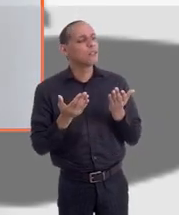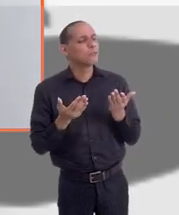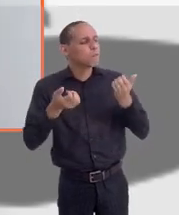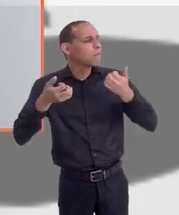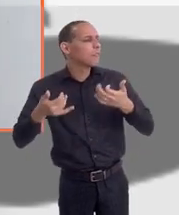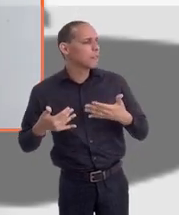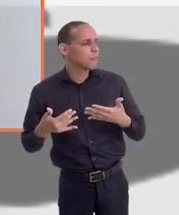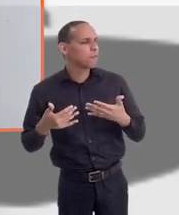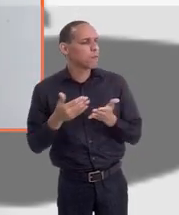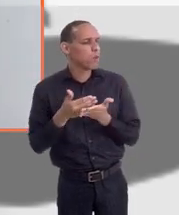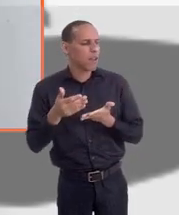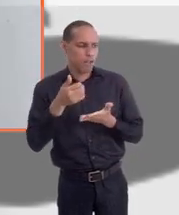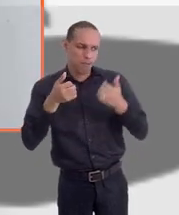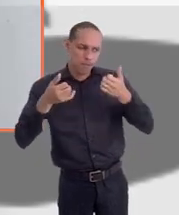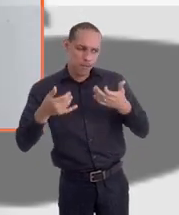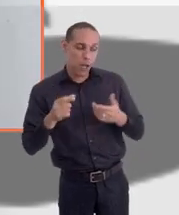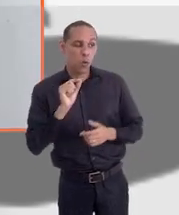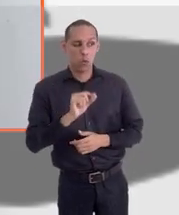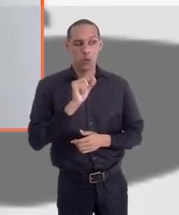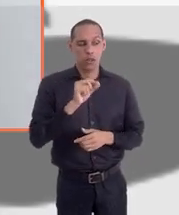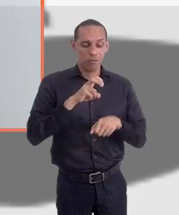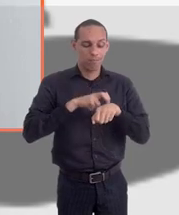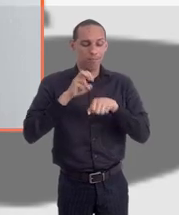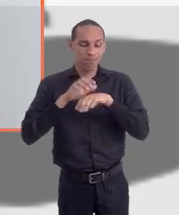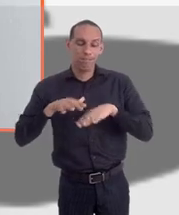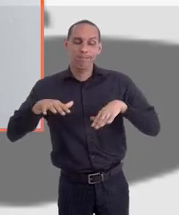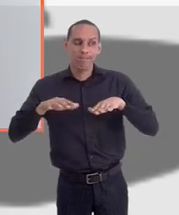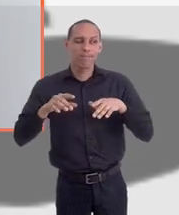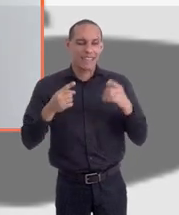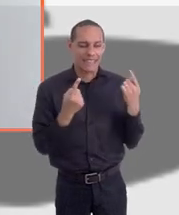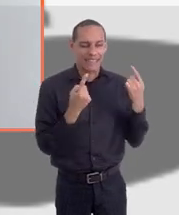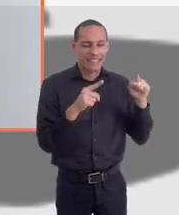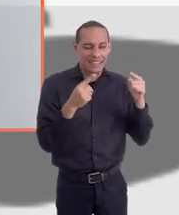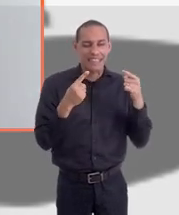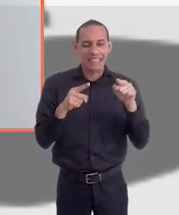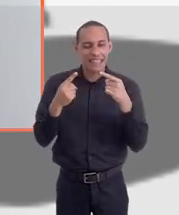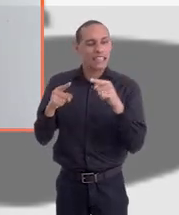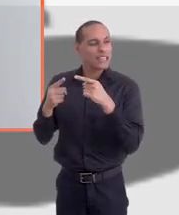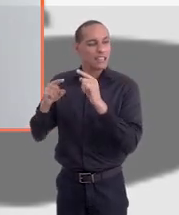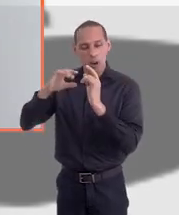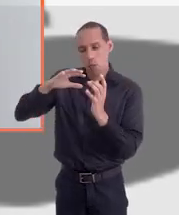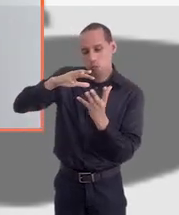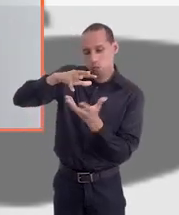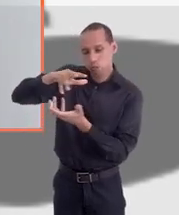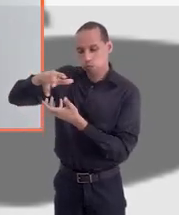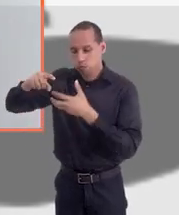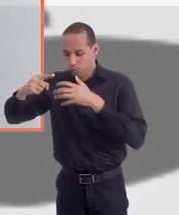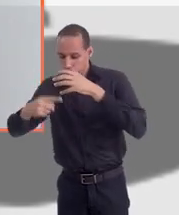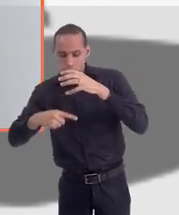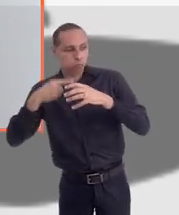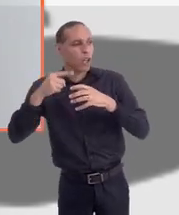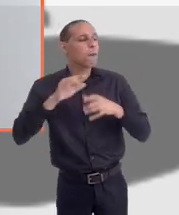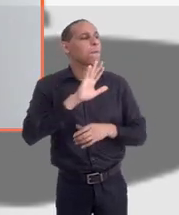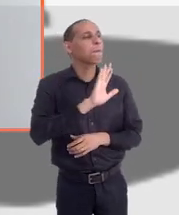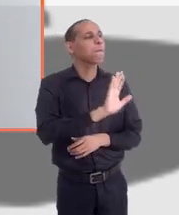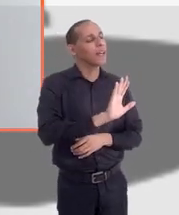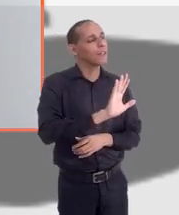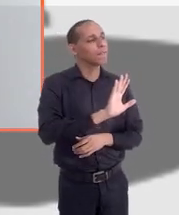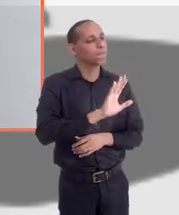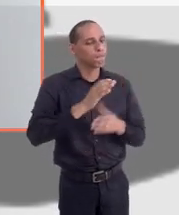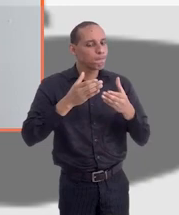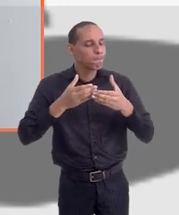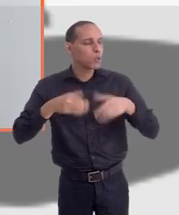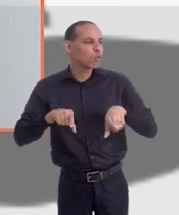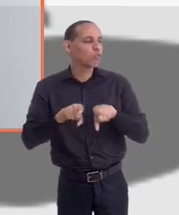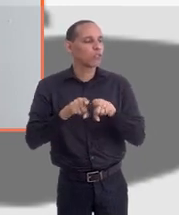Vamos começar falando, não tem como não falar da pandemia, né, que afetou o mundo inteiro, mas na questão dos